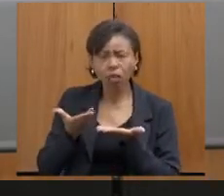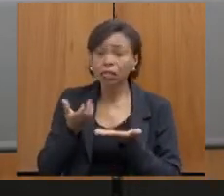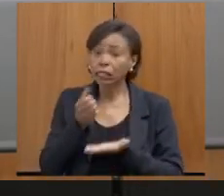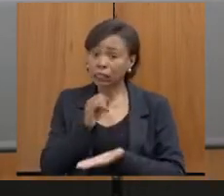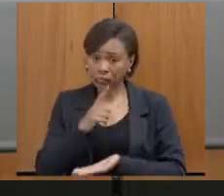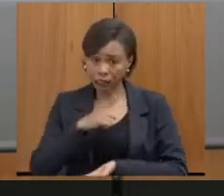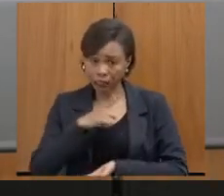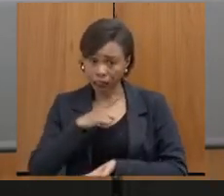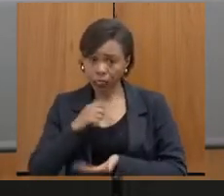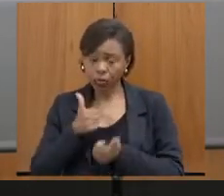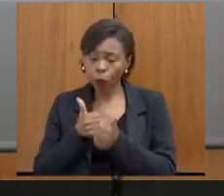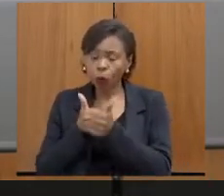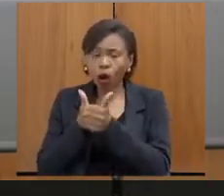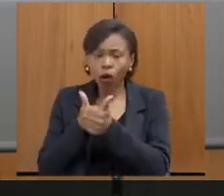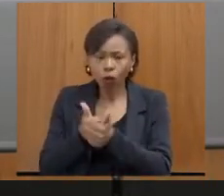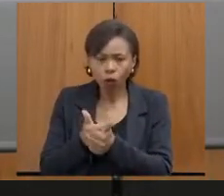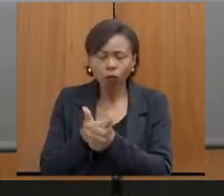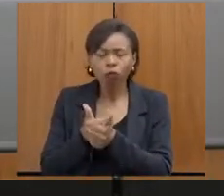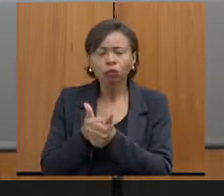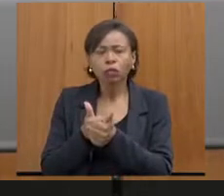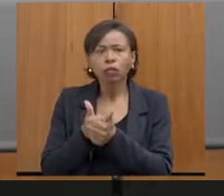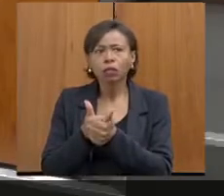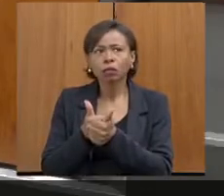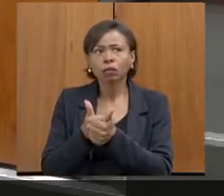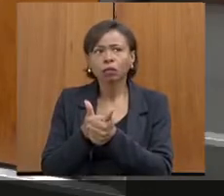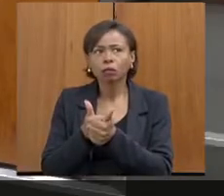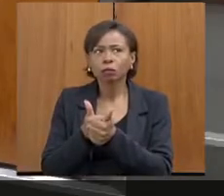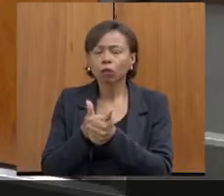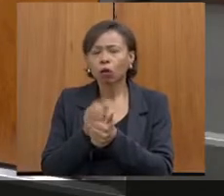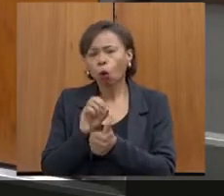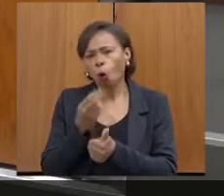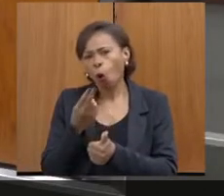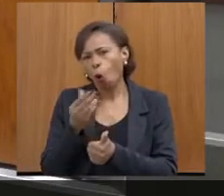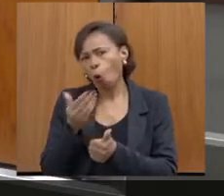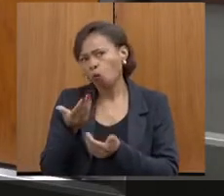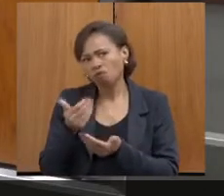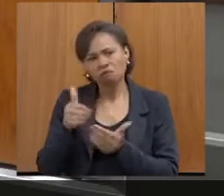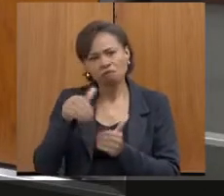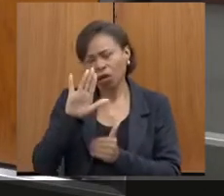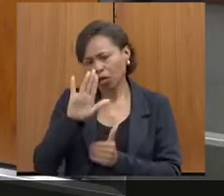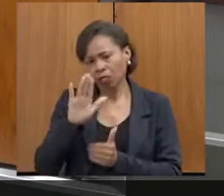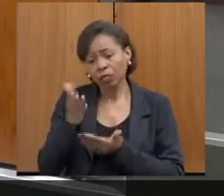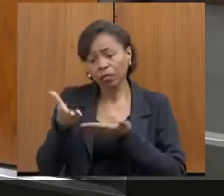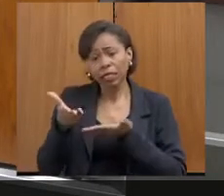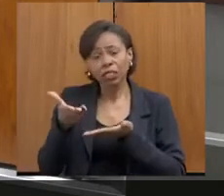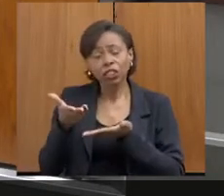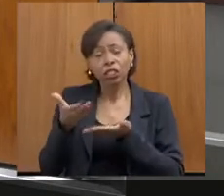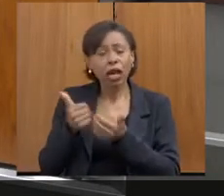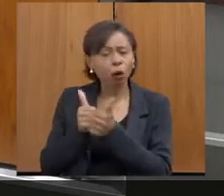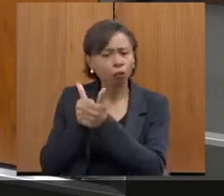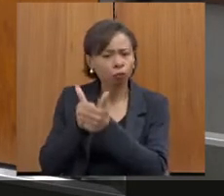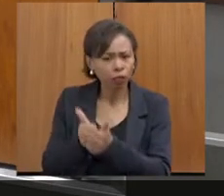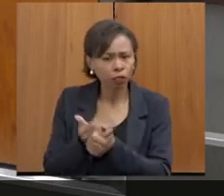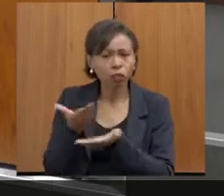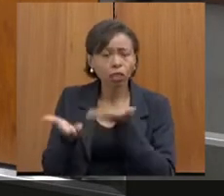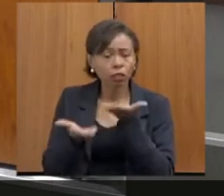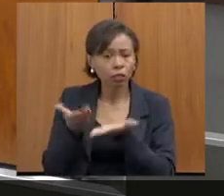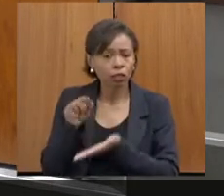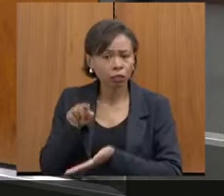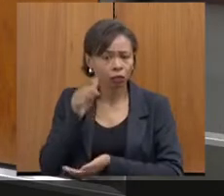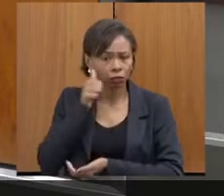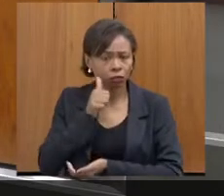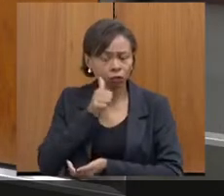acompanhamento ou mais de um acompanhamento de atendimento a essa mulher e descrever como é que são